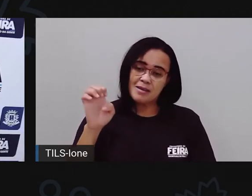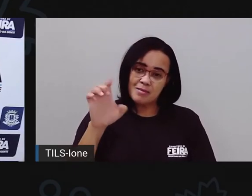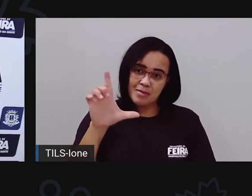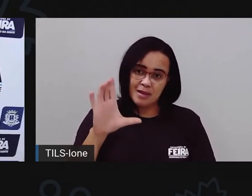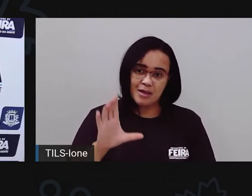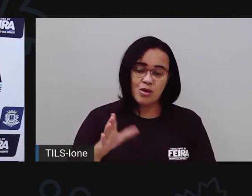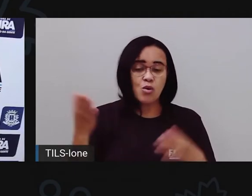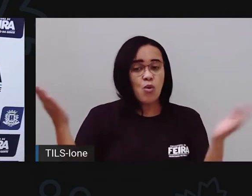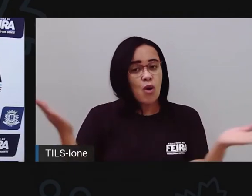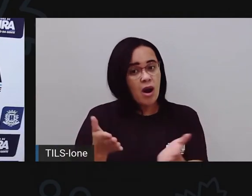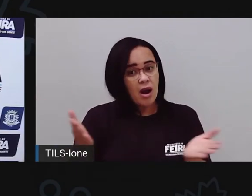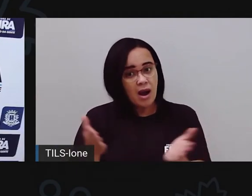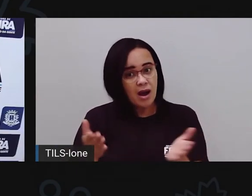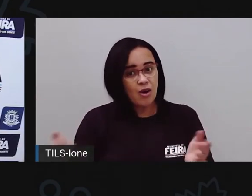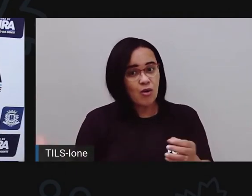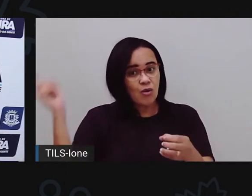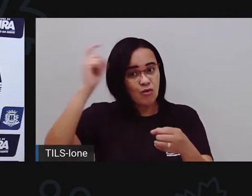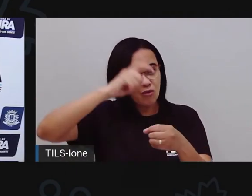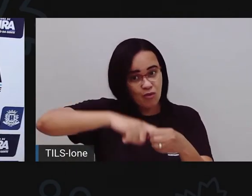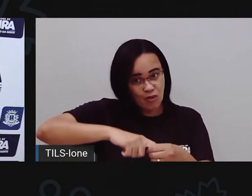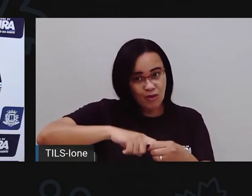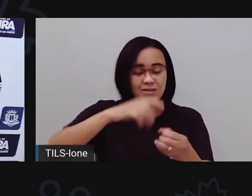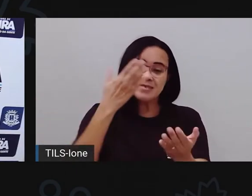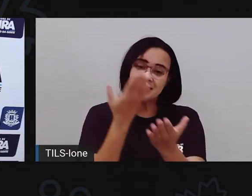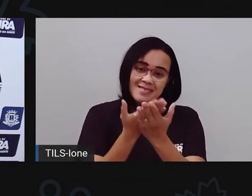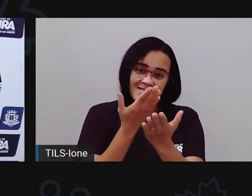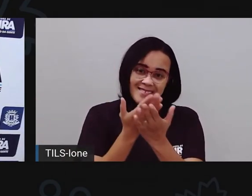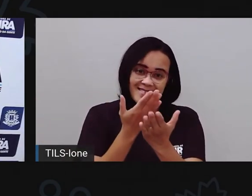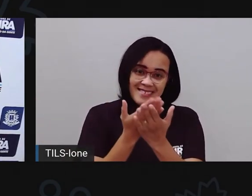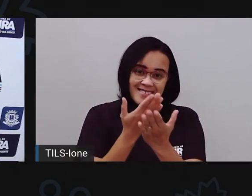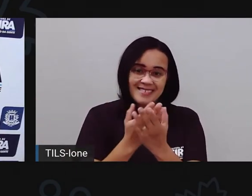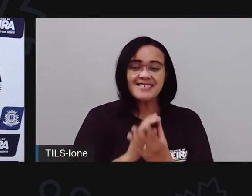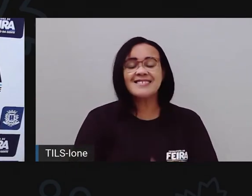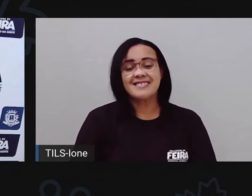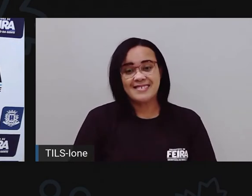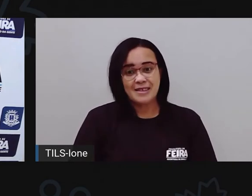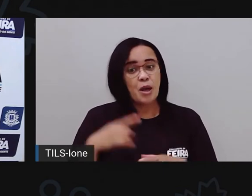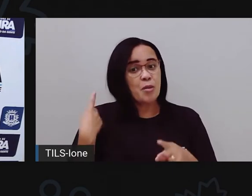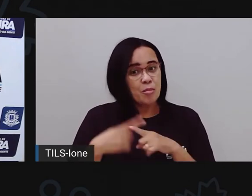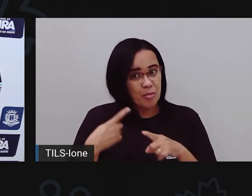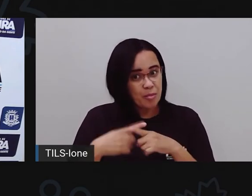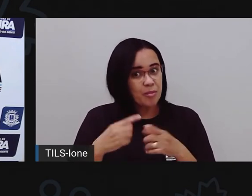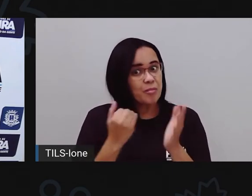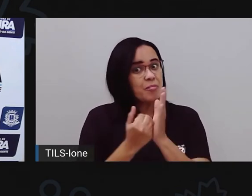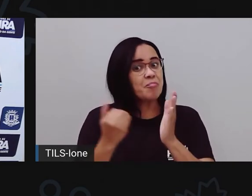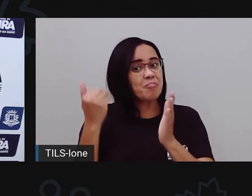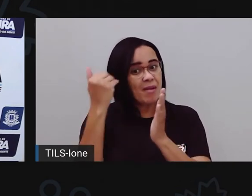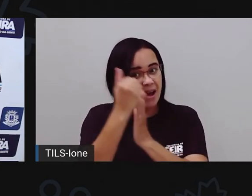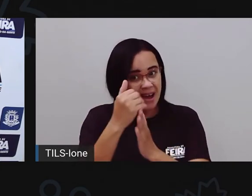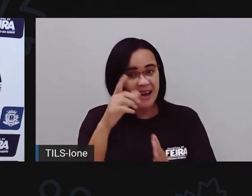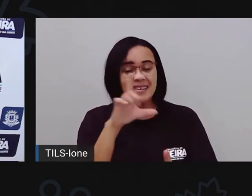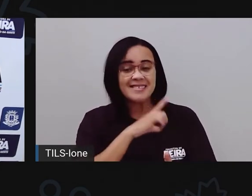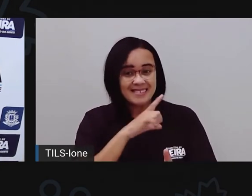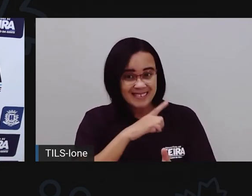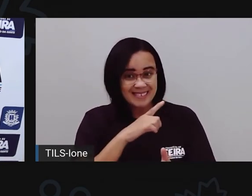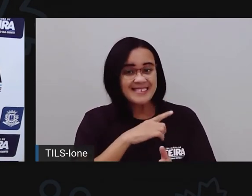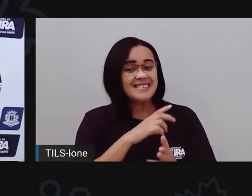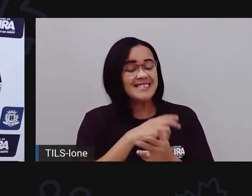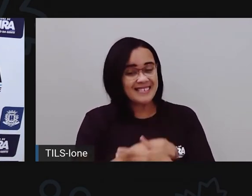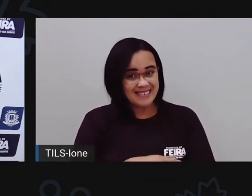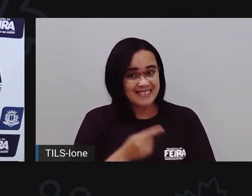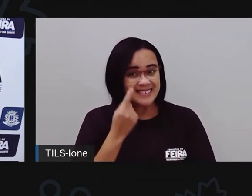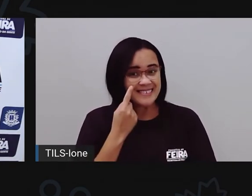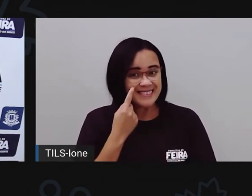aula, porque na nossa aula a gente não vai só falar da princesa Maribel, não. A gente vai fazer mais umas coisinhas agora, ó.